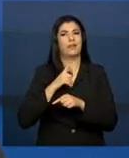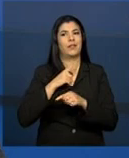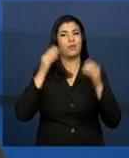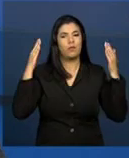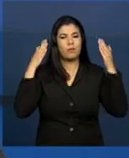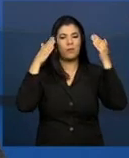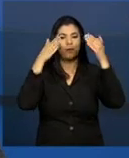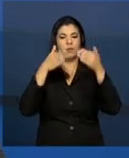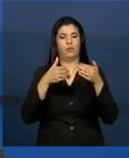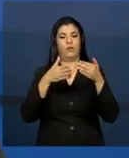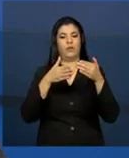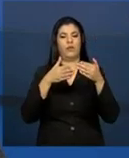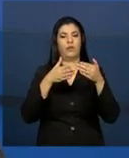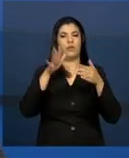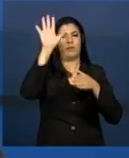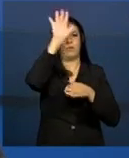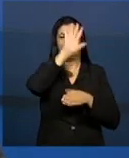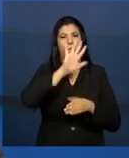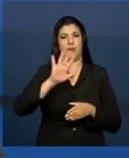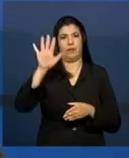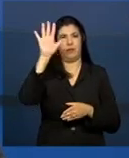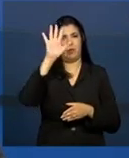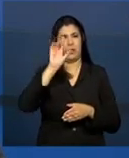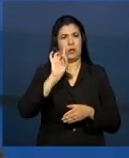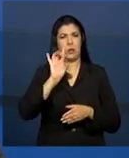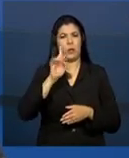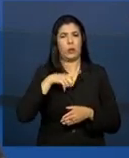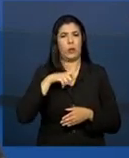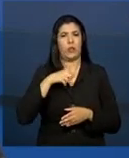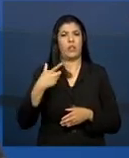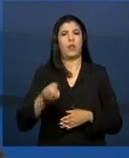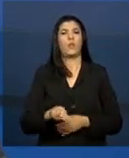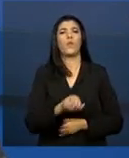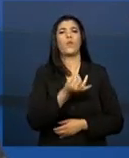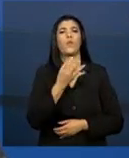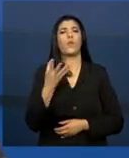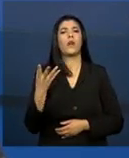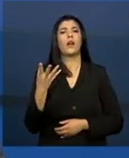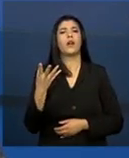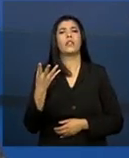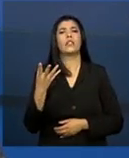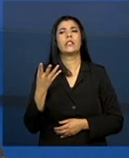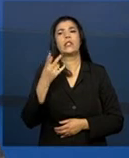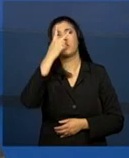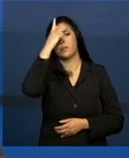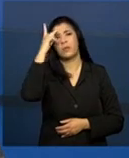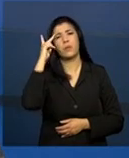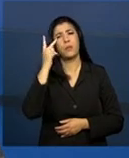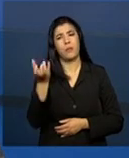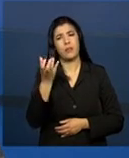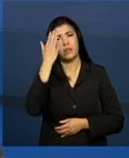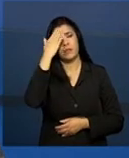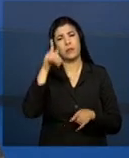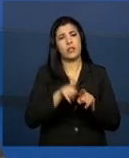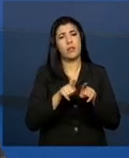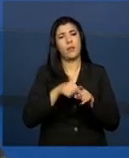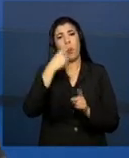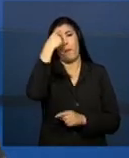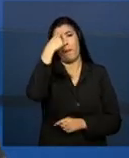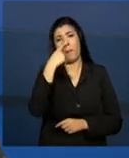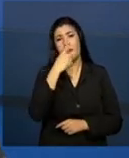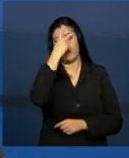visão em âmbito nacional, não apenas do volume, mas também do perfil dos atendimentos.